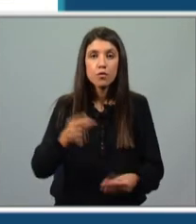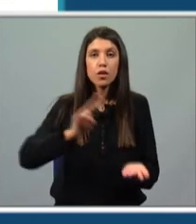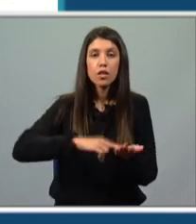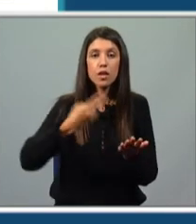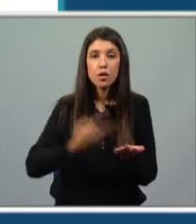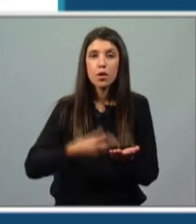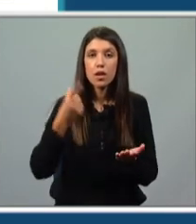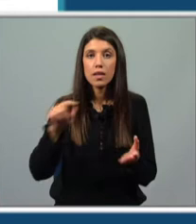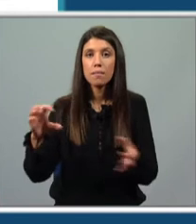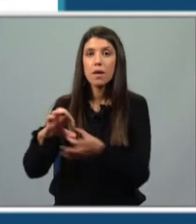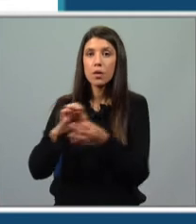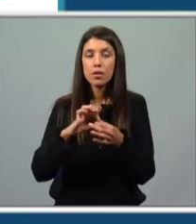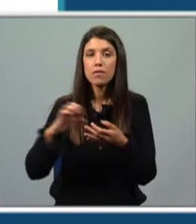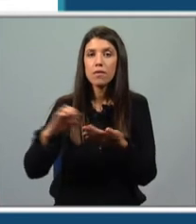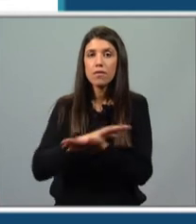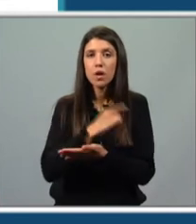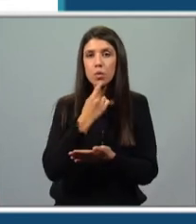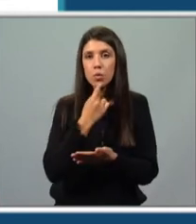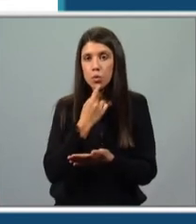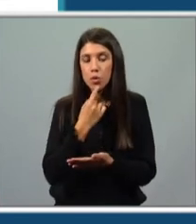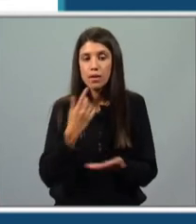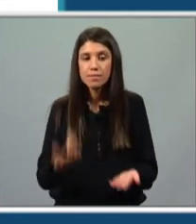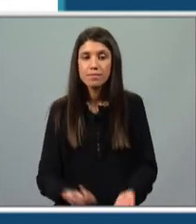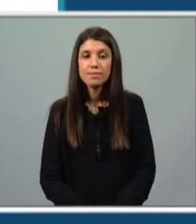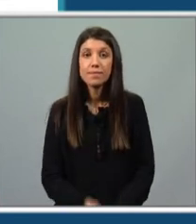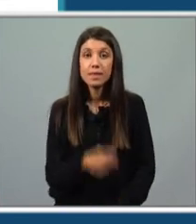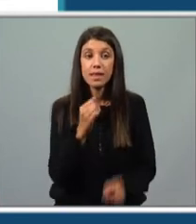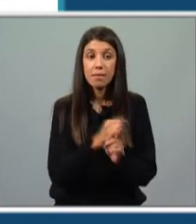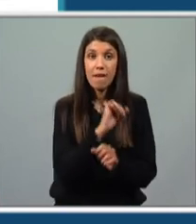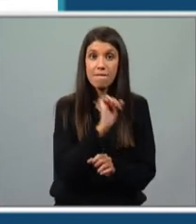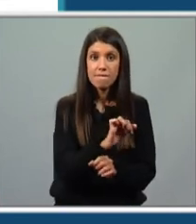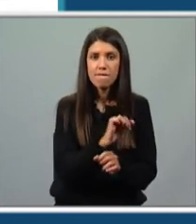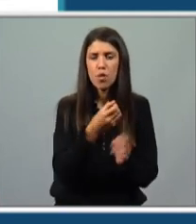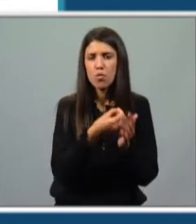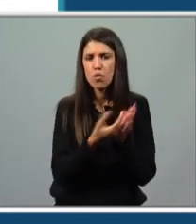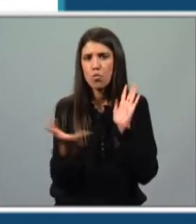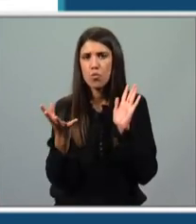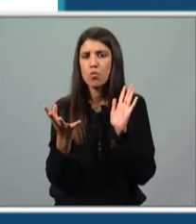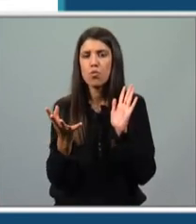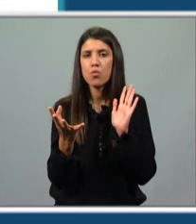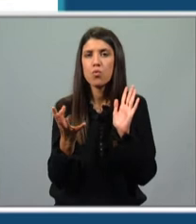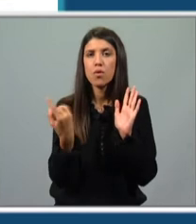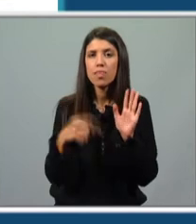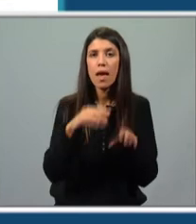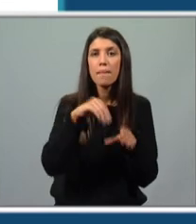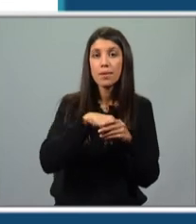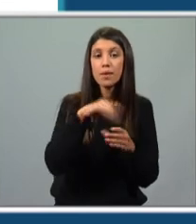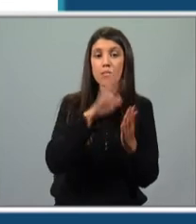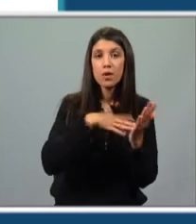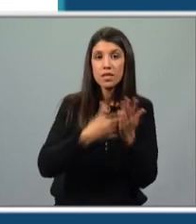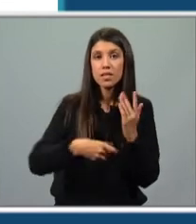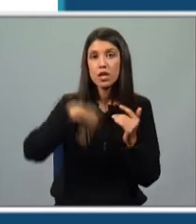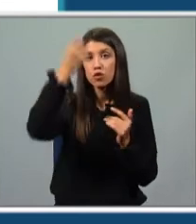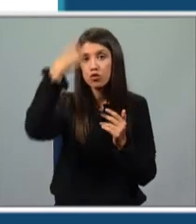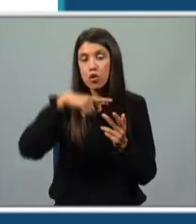e colaboradora em vários jornais e revistas. A sua obra é muito diversificada, pois inclui poesia, contos,